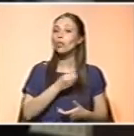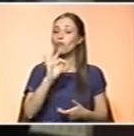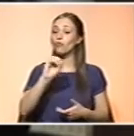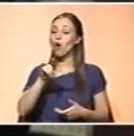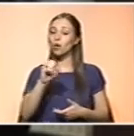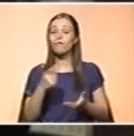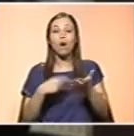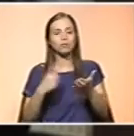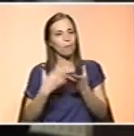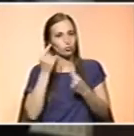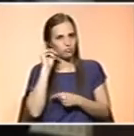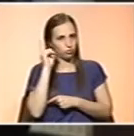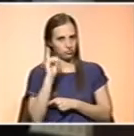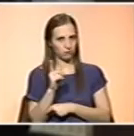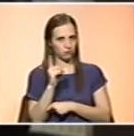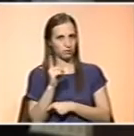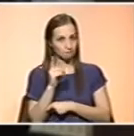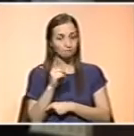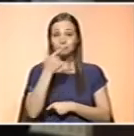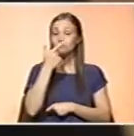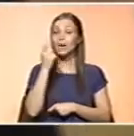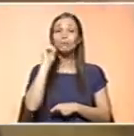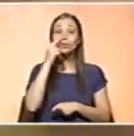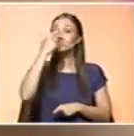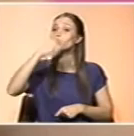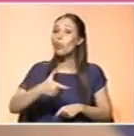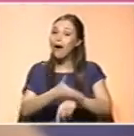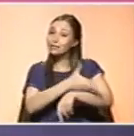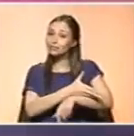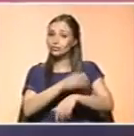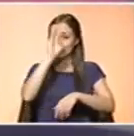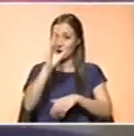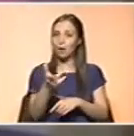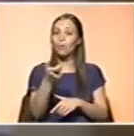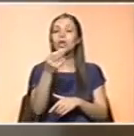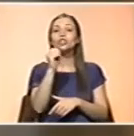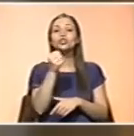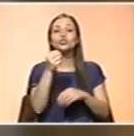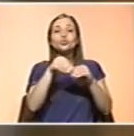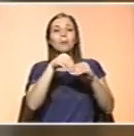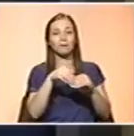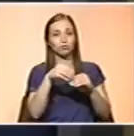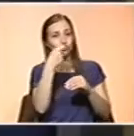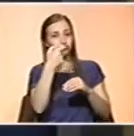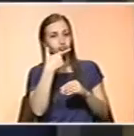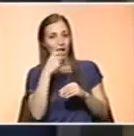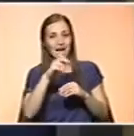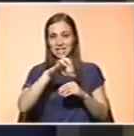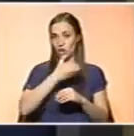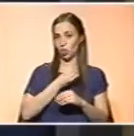muito importante, portanto, é importante que a pessoa saiba que tem que fazer um suplemento de ácido fólico ainda antes de tentar engravidar.